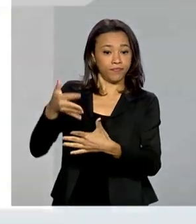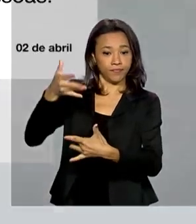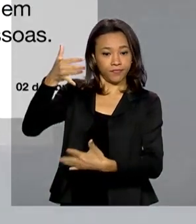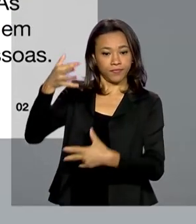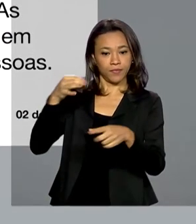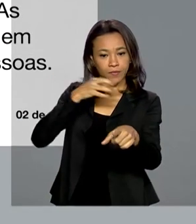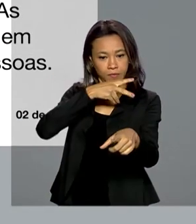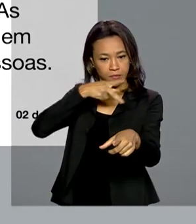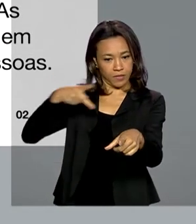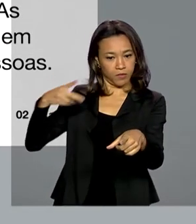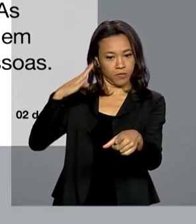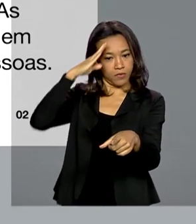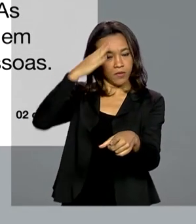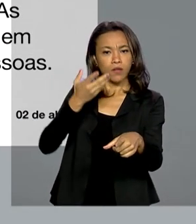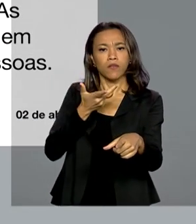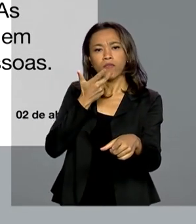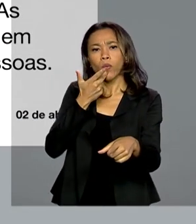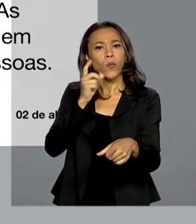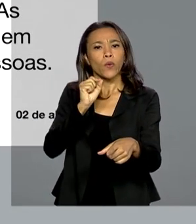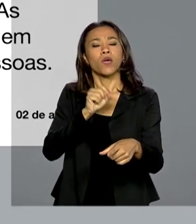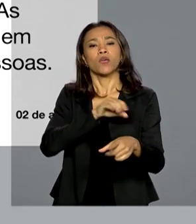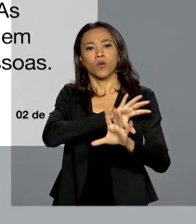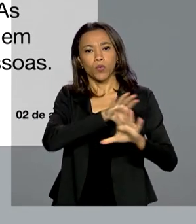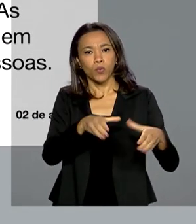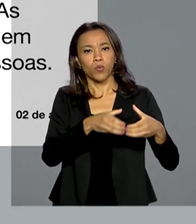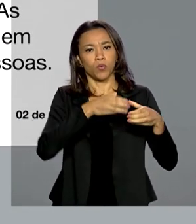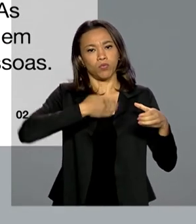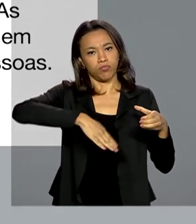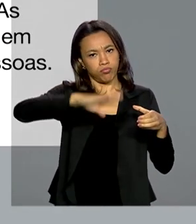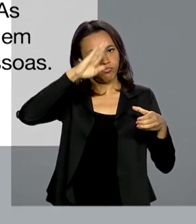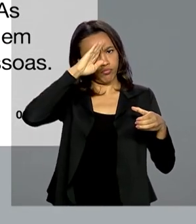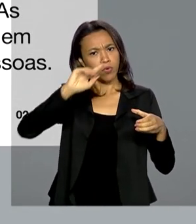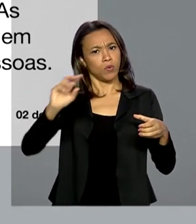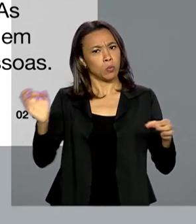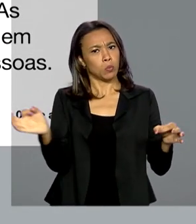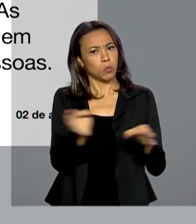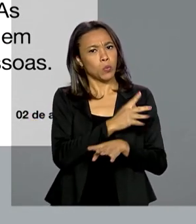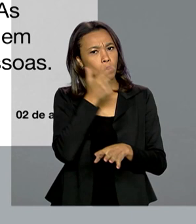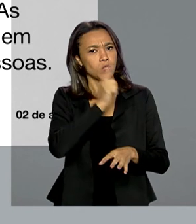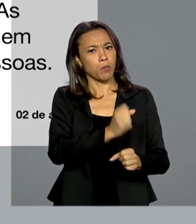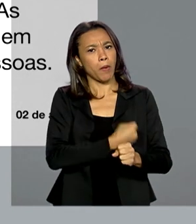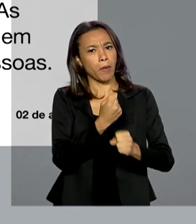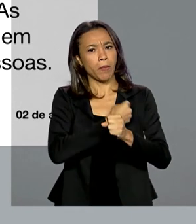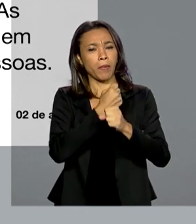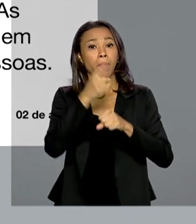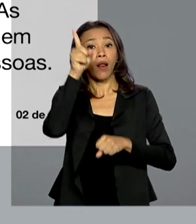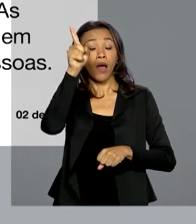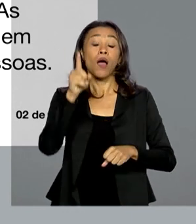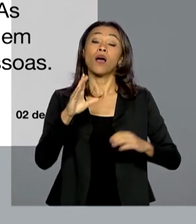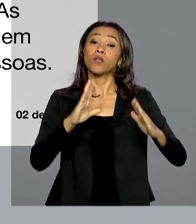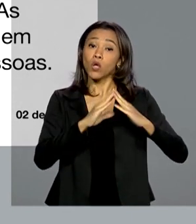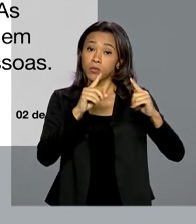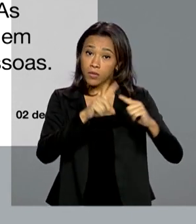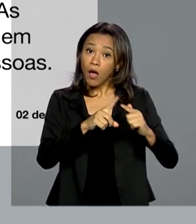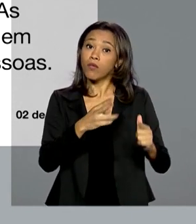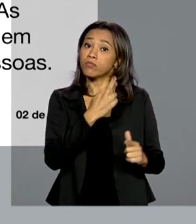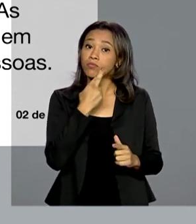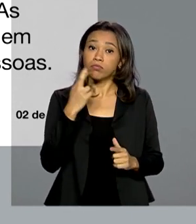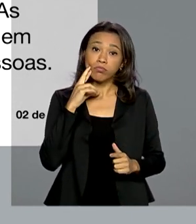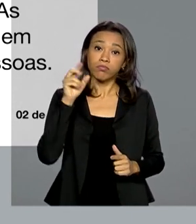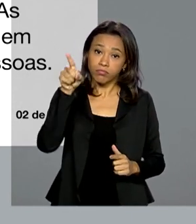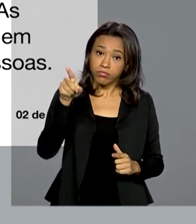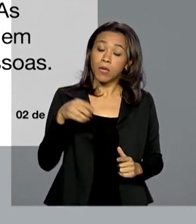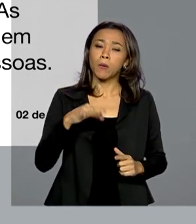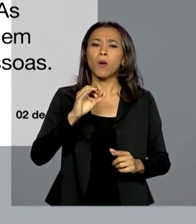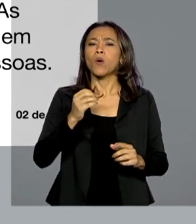informou também que as Forças Armadas concluíram o hospital de campanha em Boa Vista, Roraima, com capacidade para 1